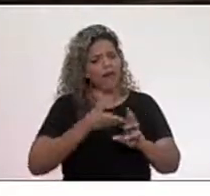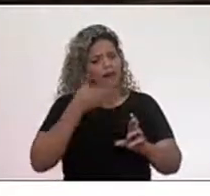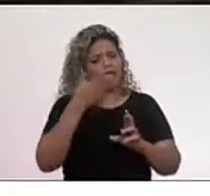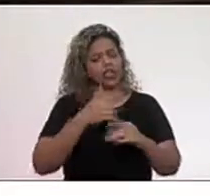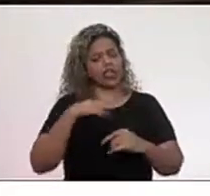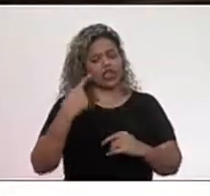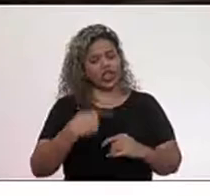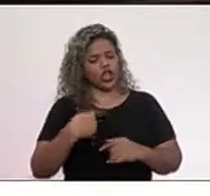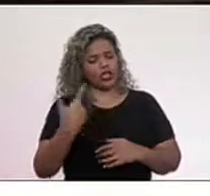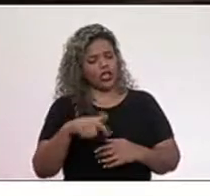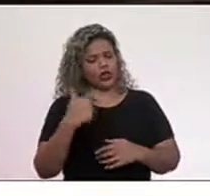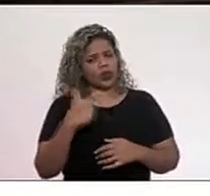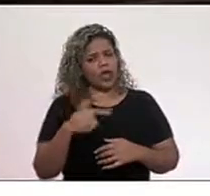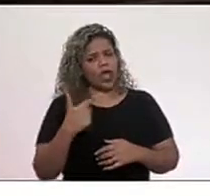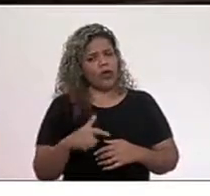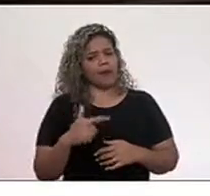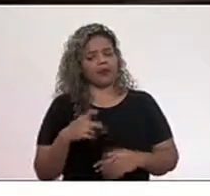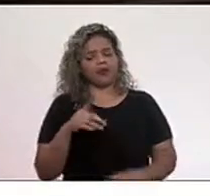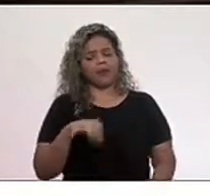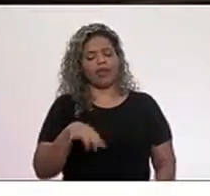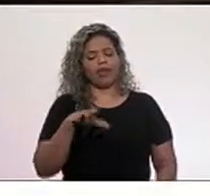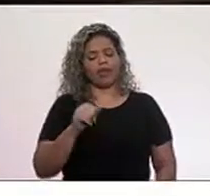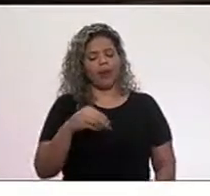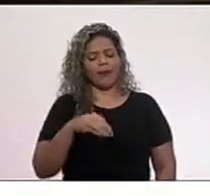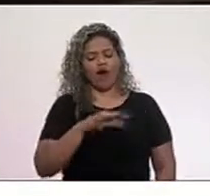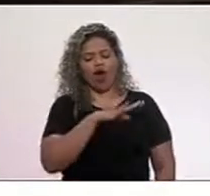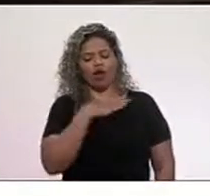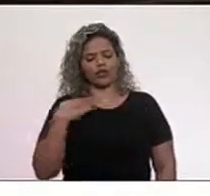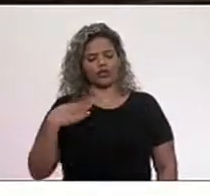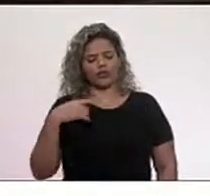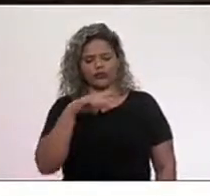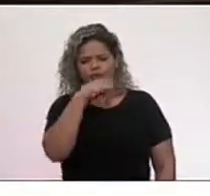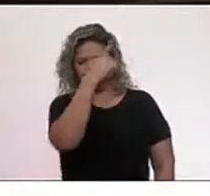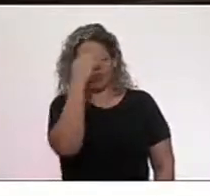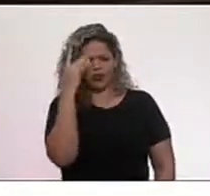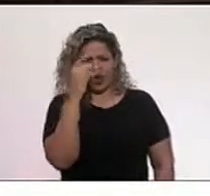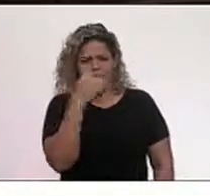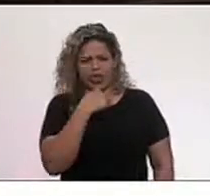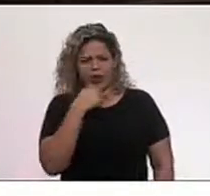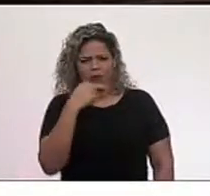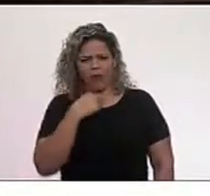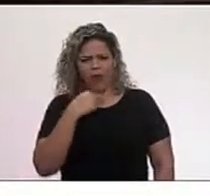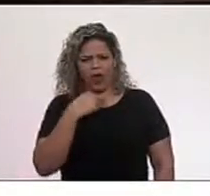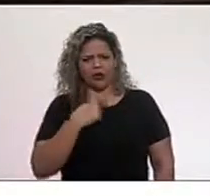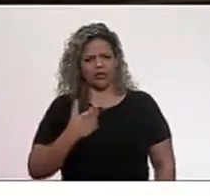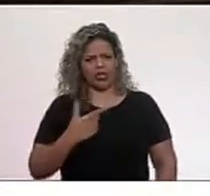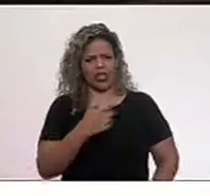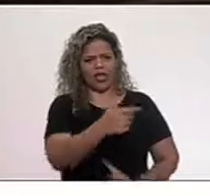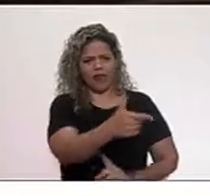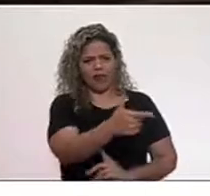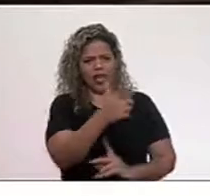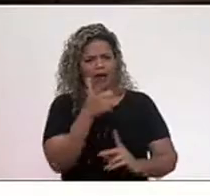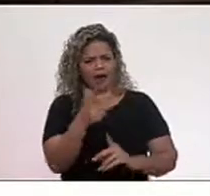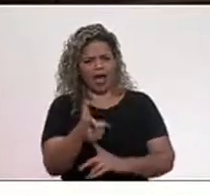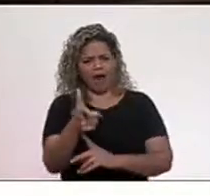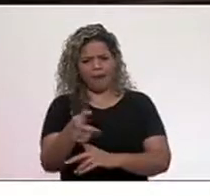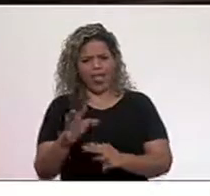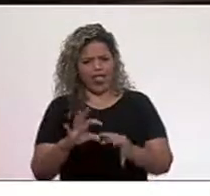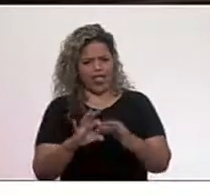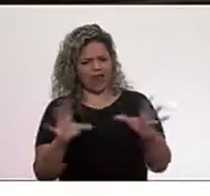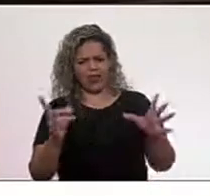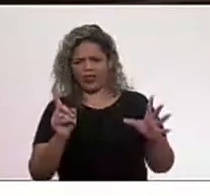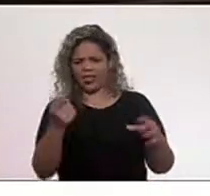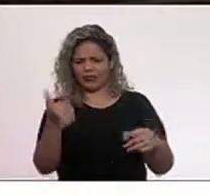nós não temos pena de morte no Brasil. Então, ninguém pode ter a licença para matar,